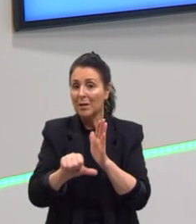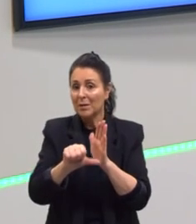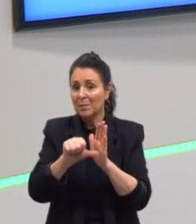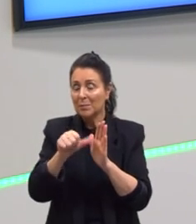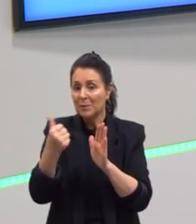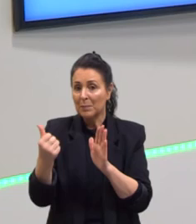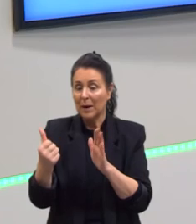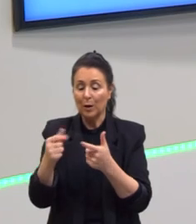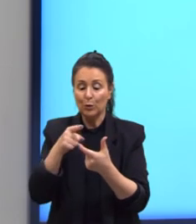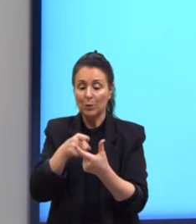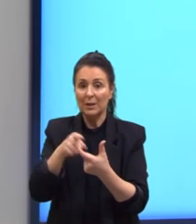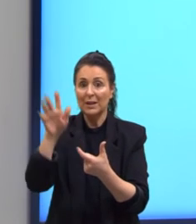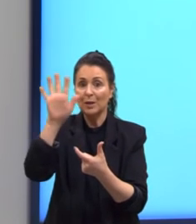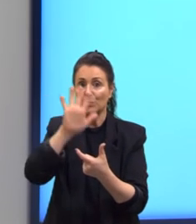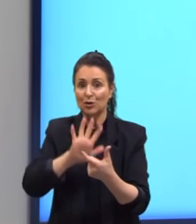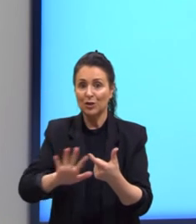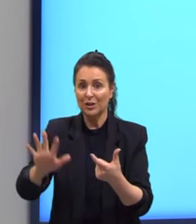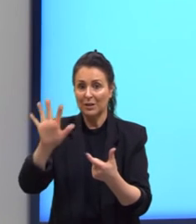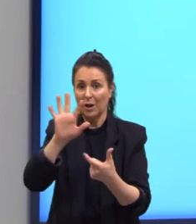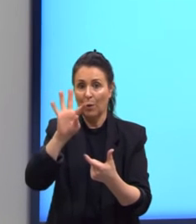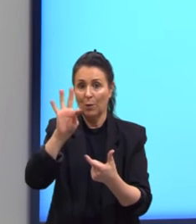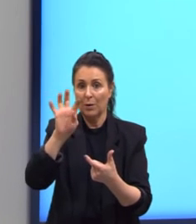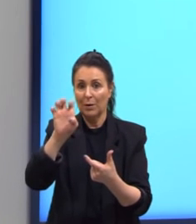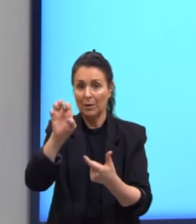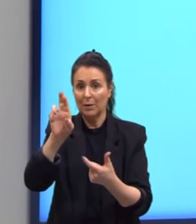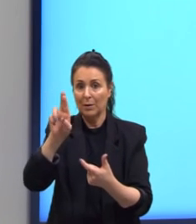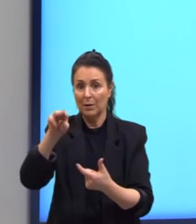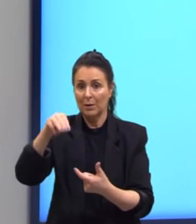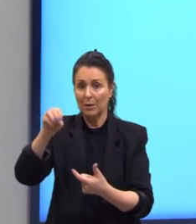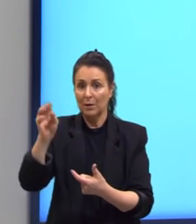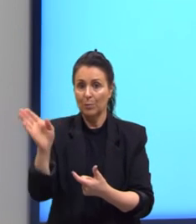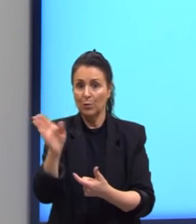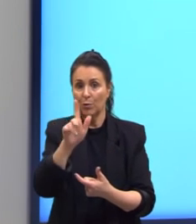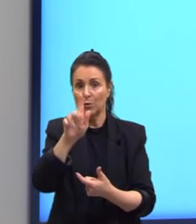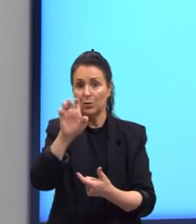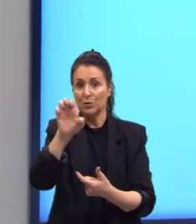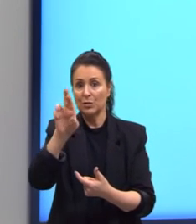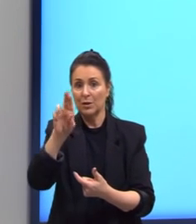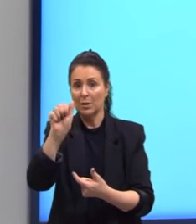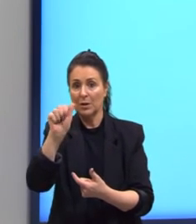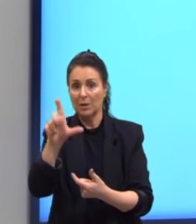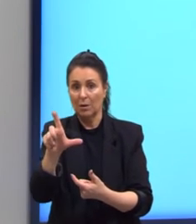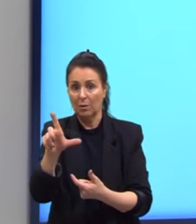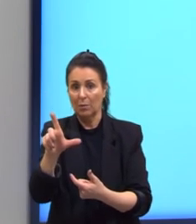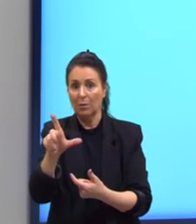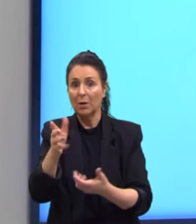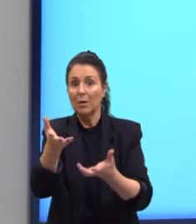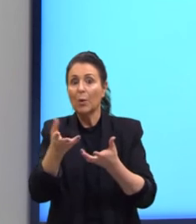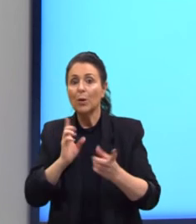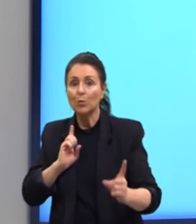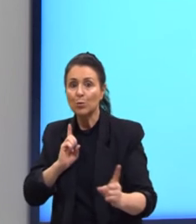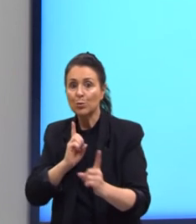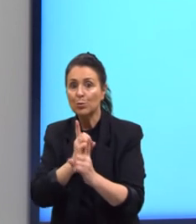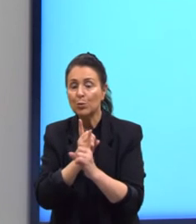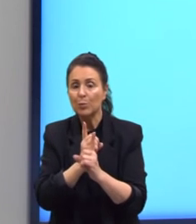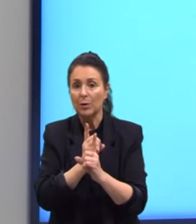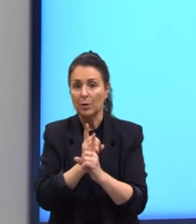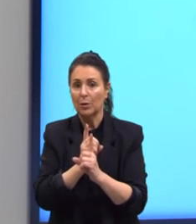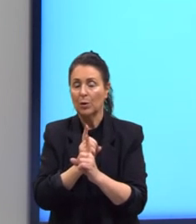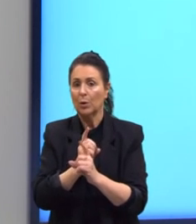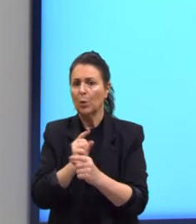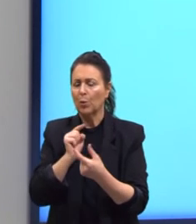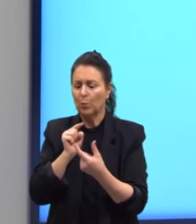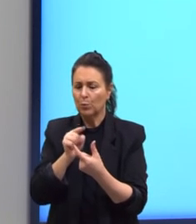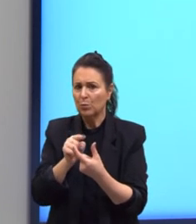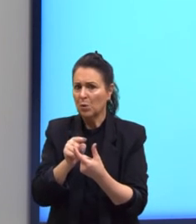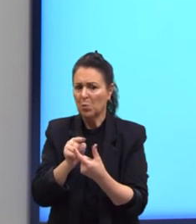fórmula do termo geral o que que seria a fórmula do termo geral se eu quero descobrir um termo